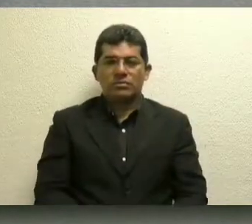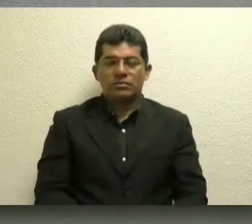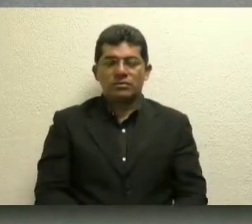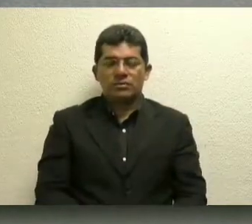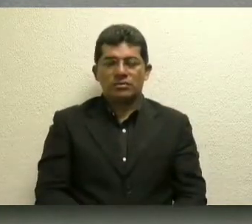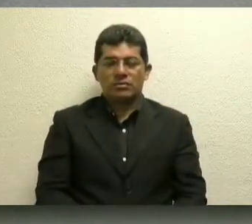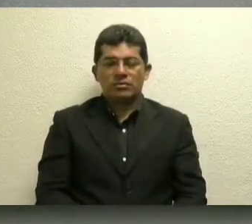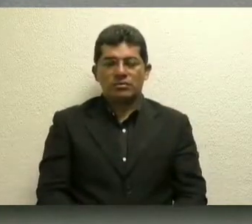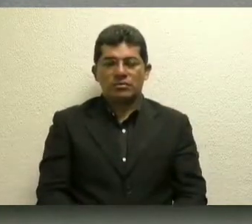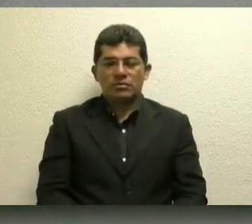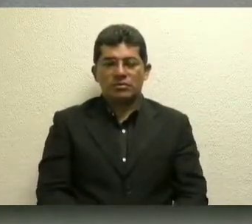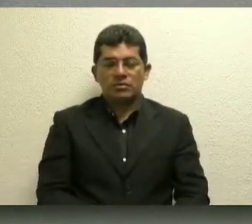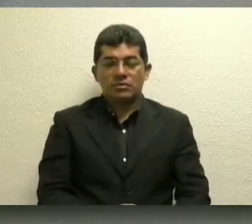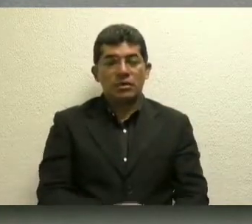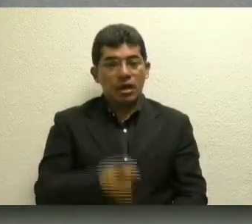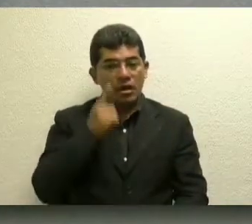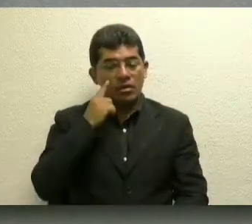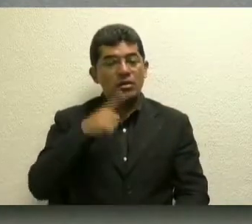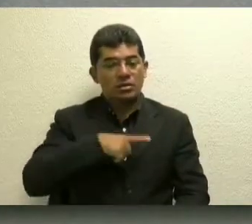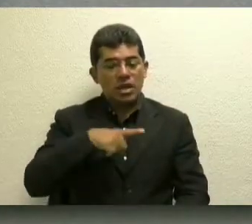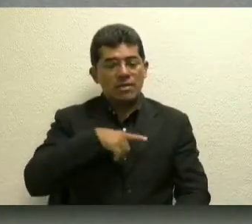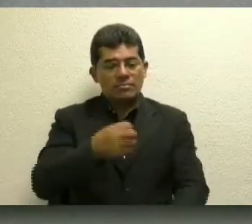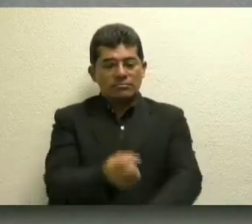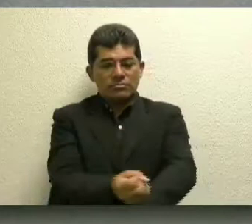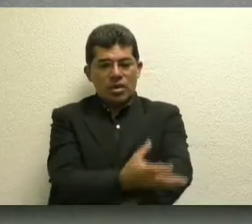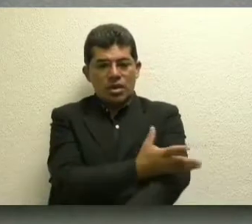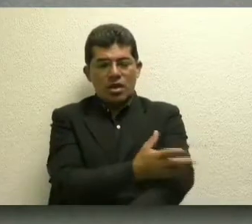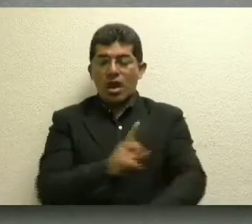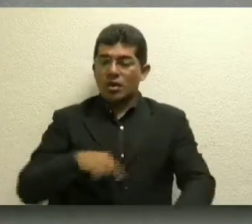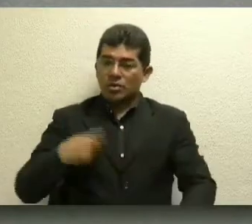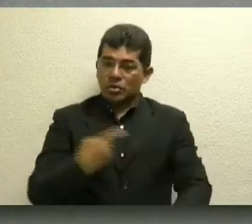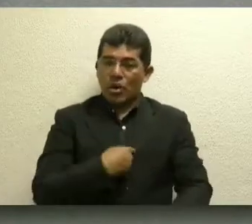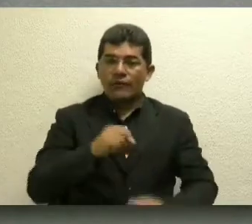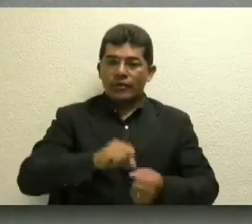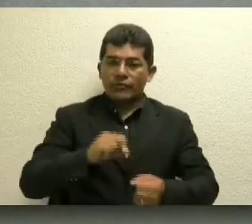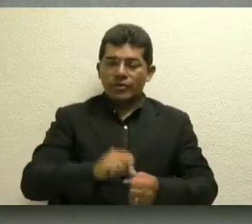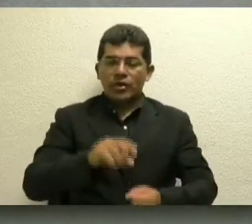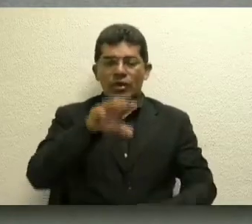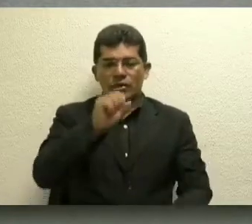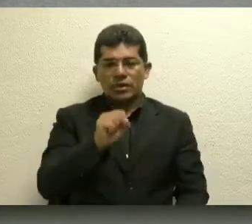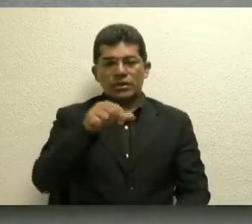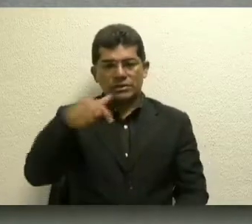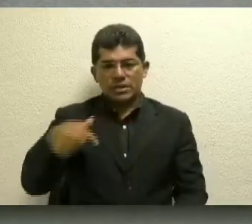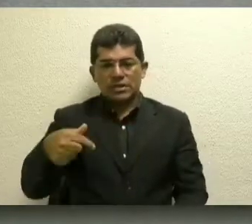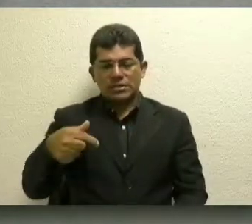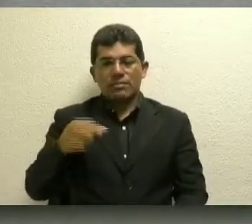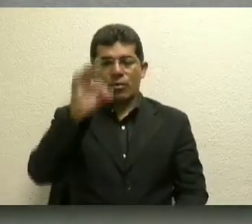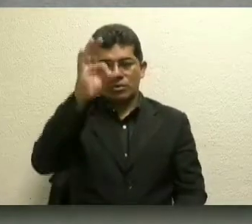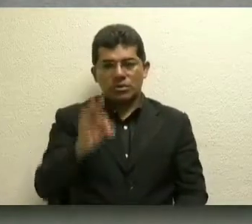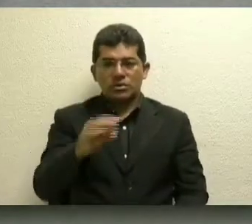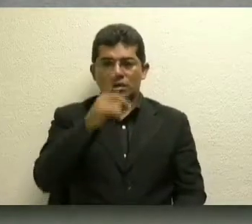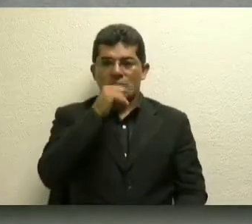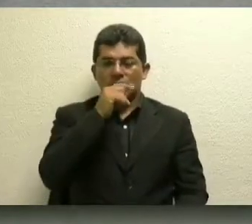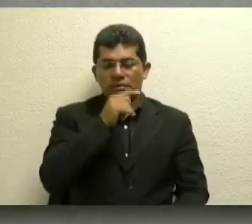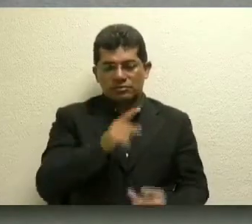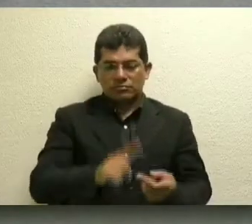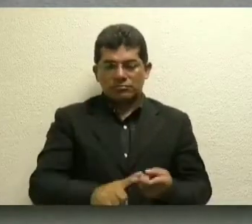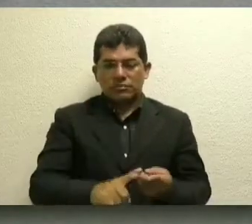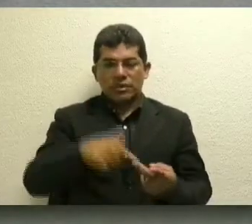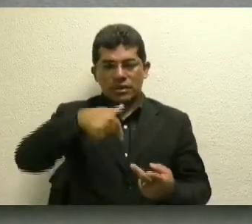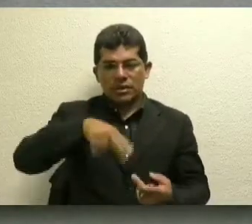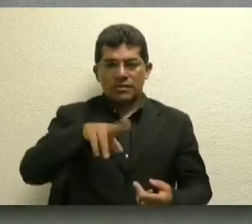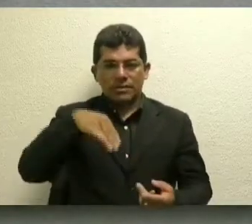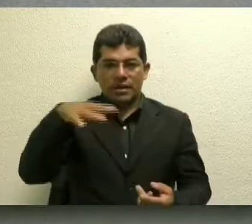Descobri que a gente tem emoções, que nós somos feitos 87% de água química,